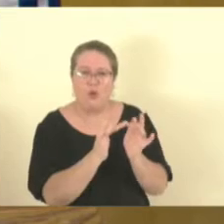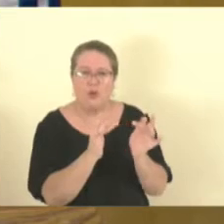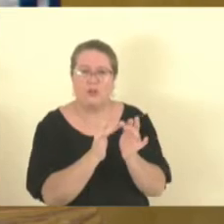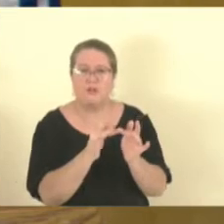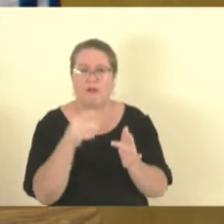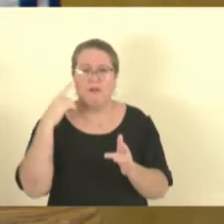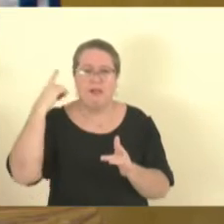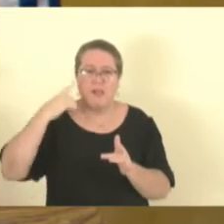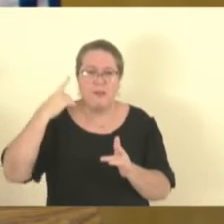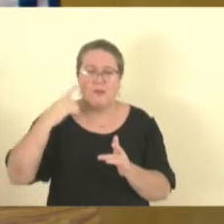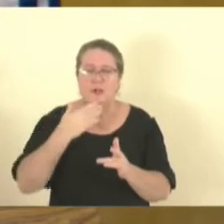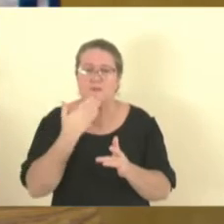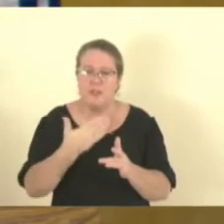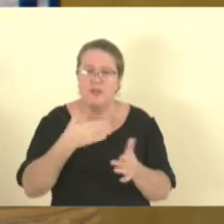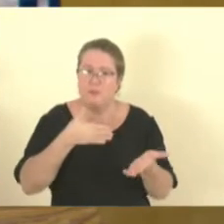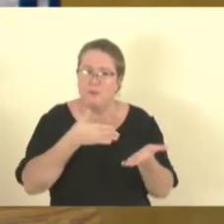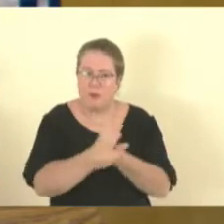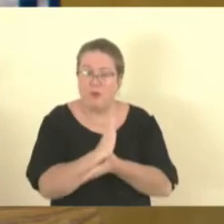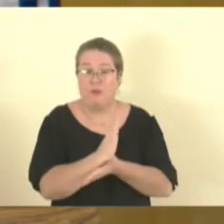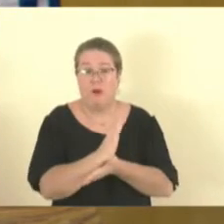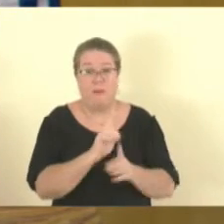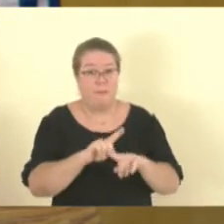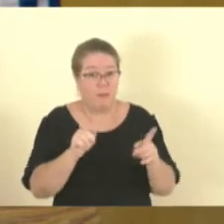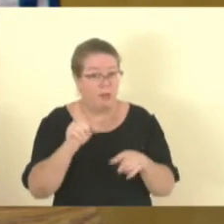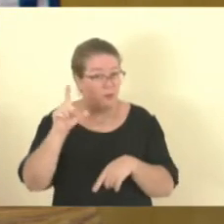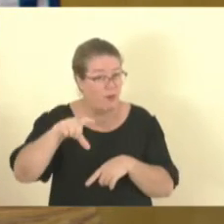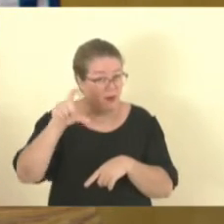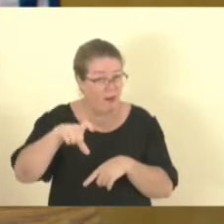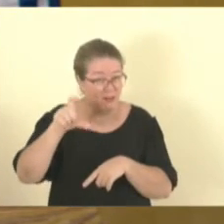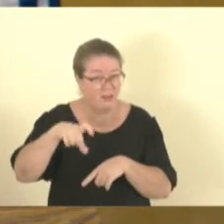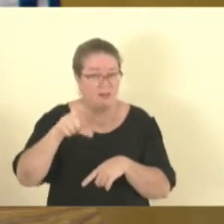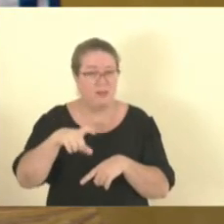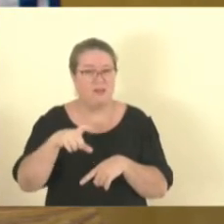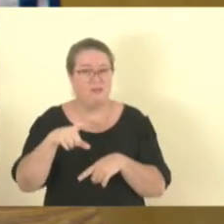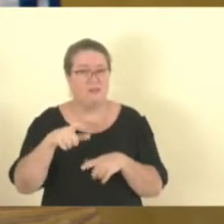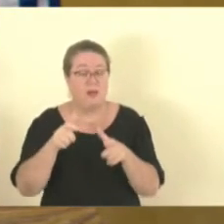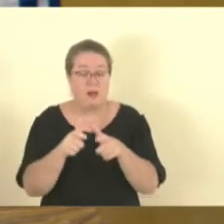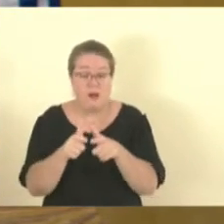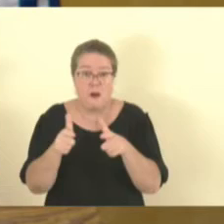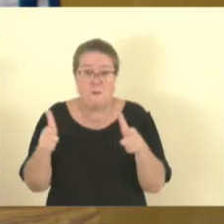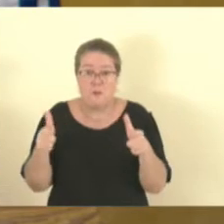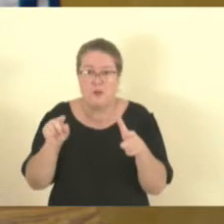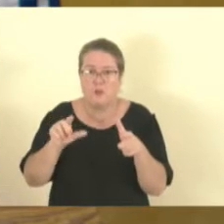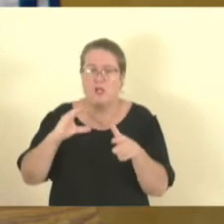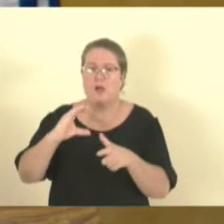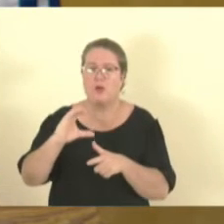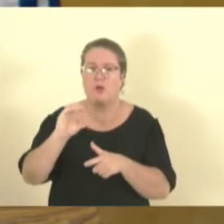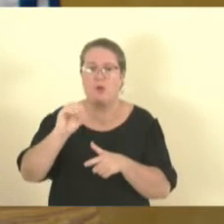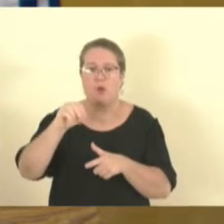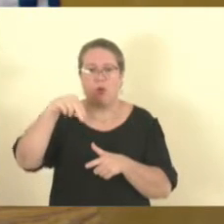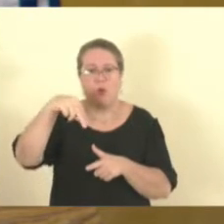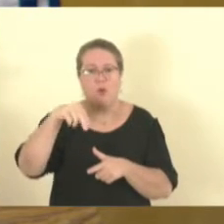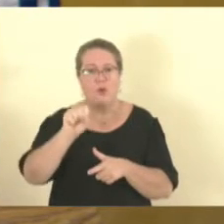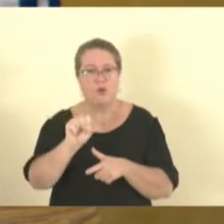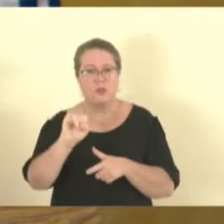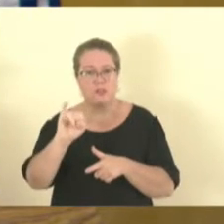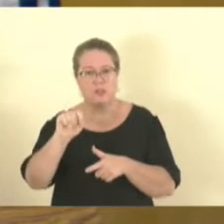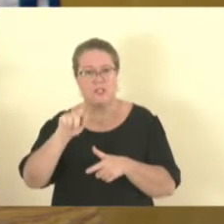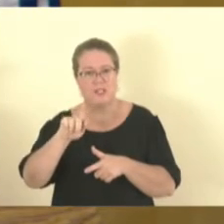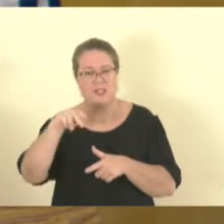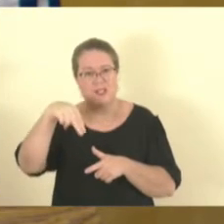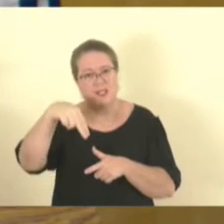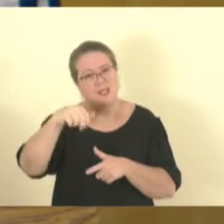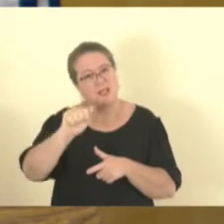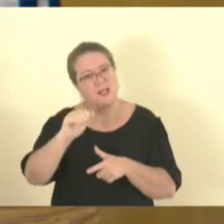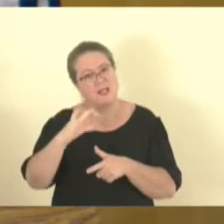cartão consignado que foi criado, que ampliou a margem de consignação, ele veio para prejudicar